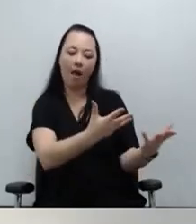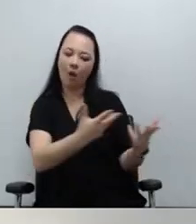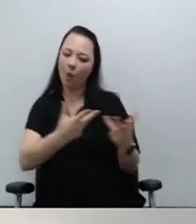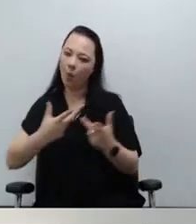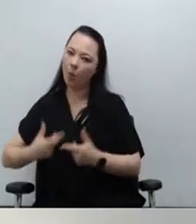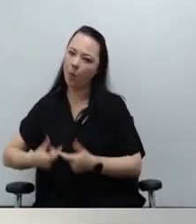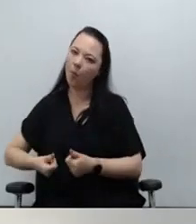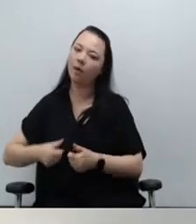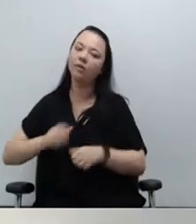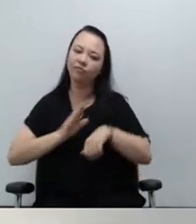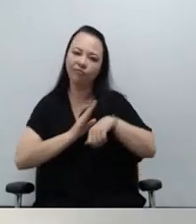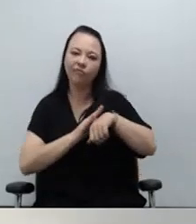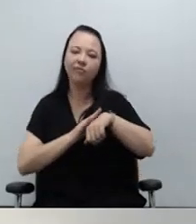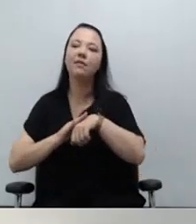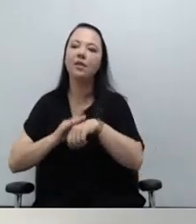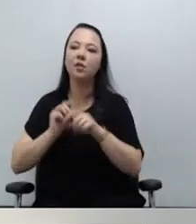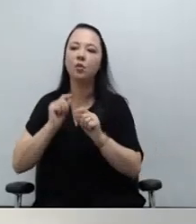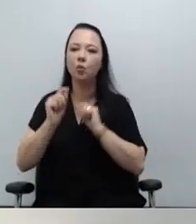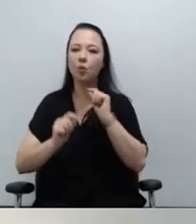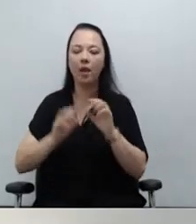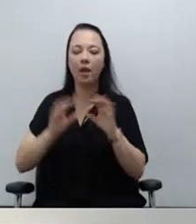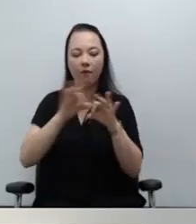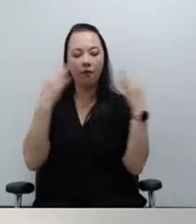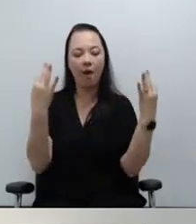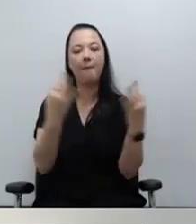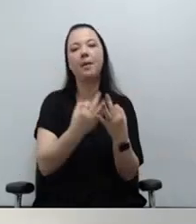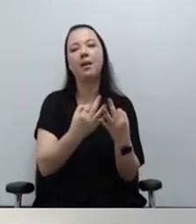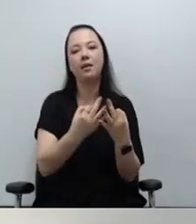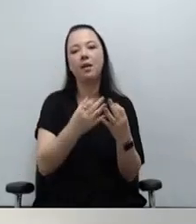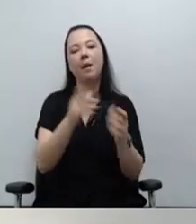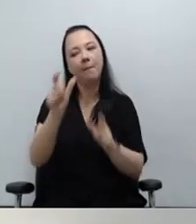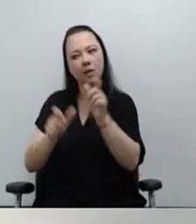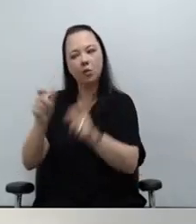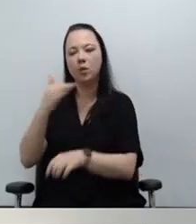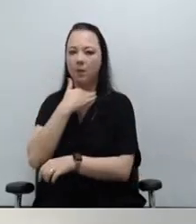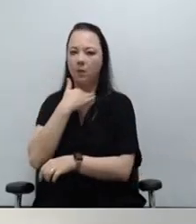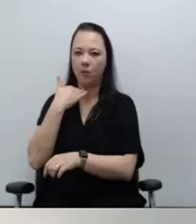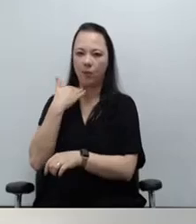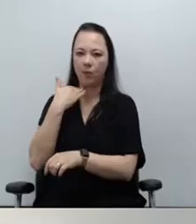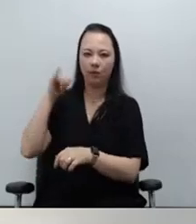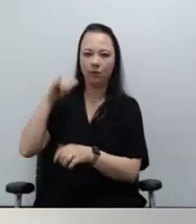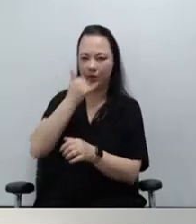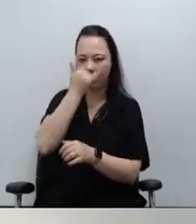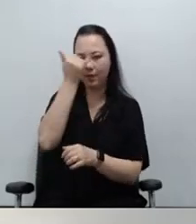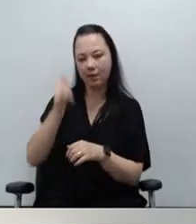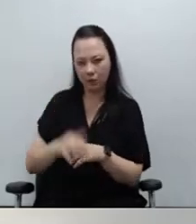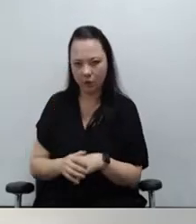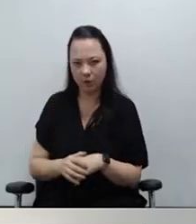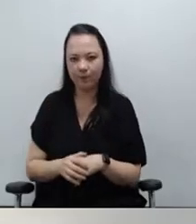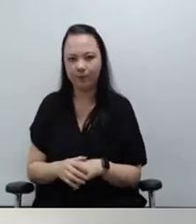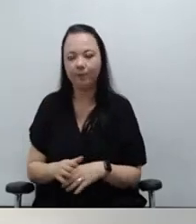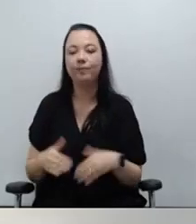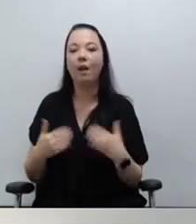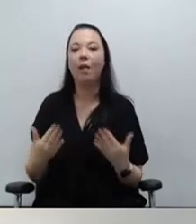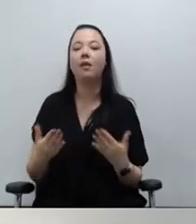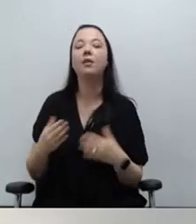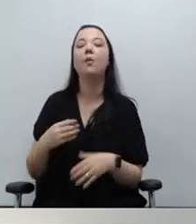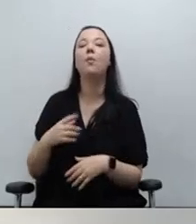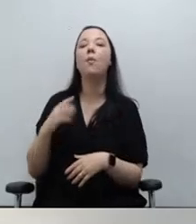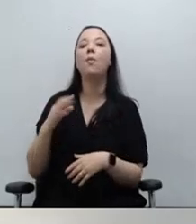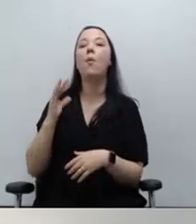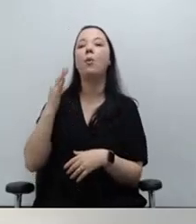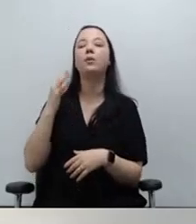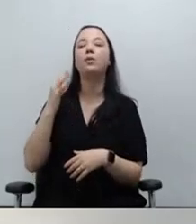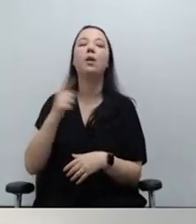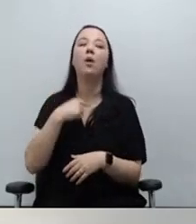efetivo às famílias enlutadas. Um trabalho inédito, diga-se de passagem. Em razão da liderança e da competência da nossa DPG, pudemos